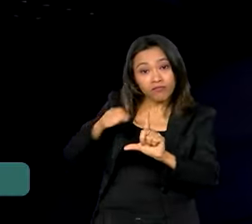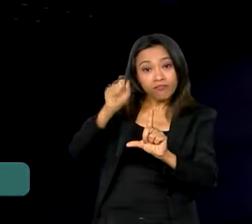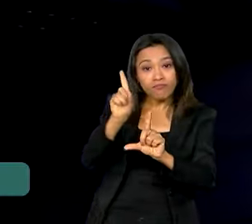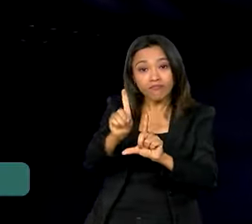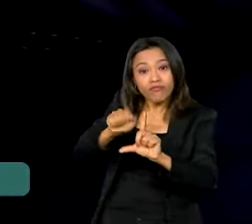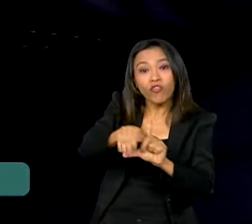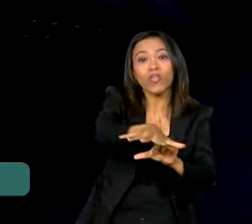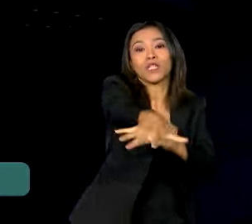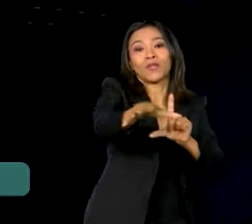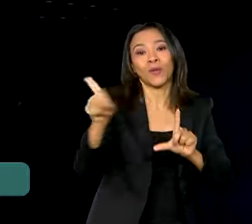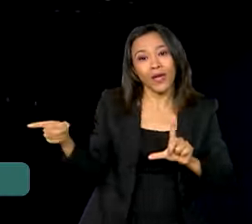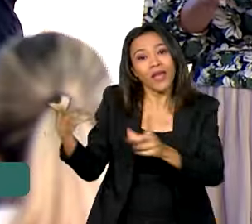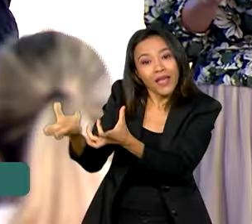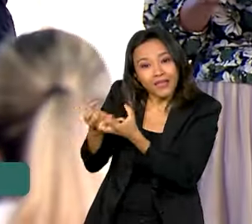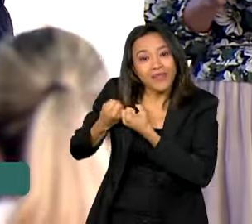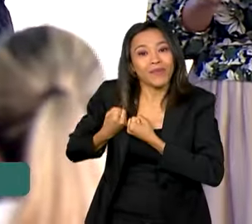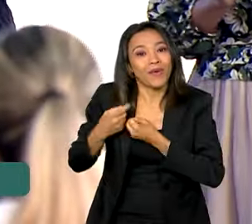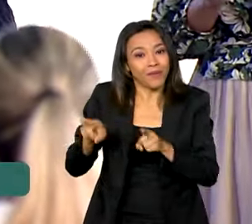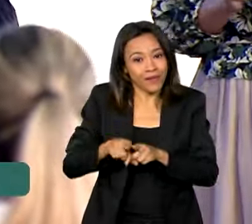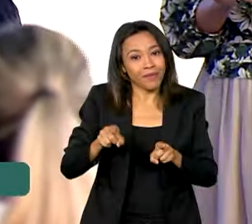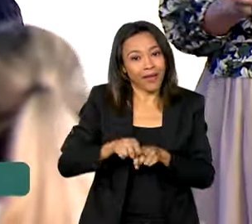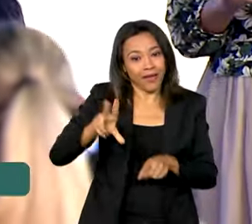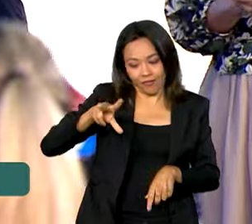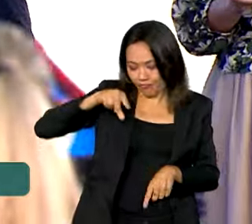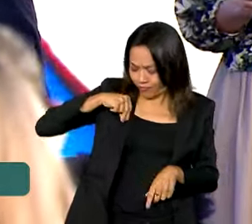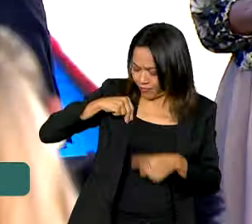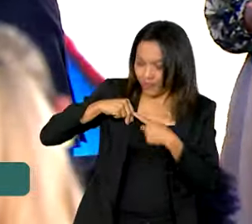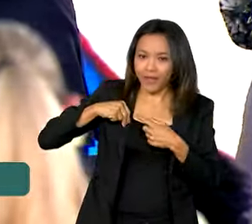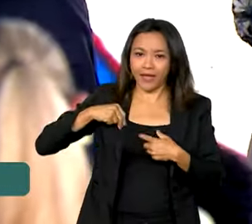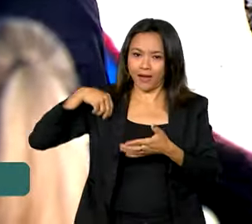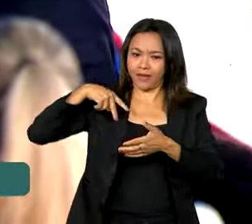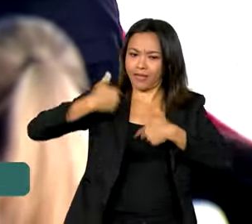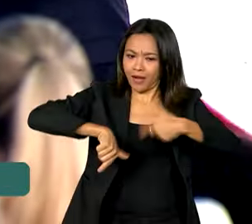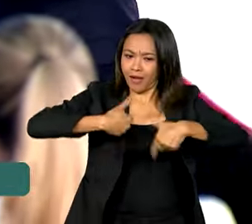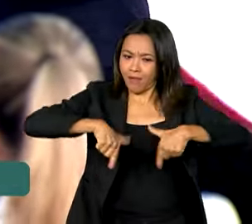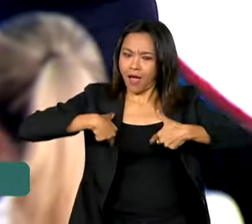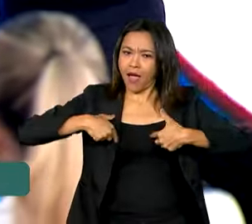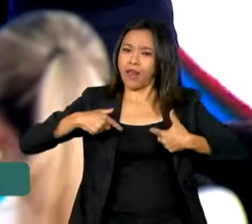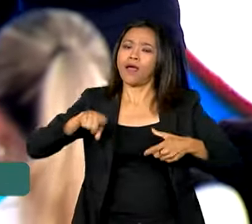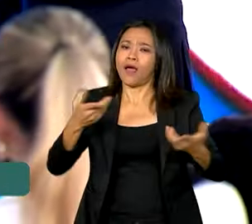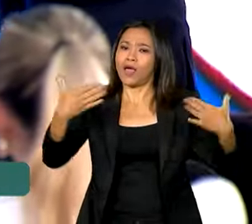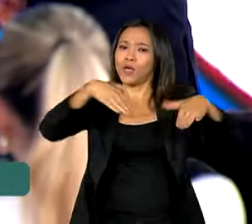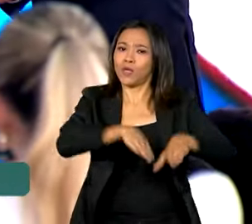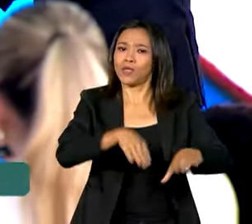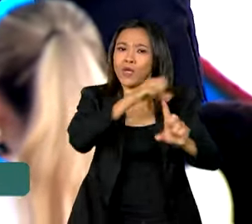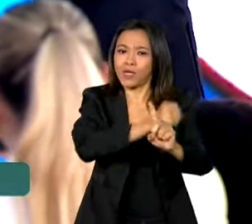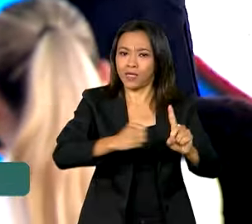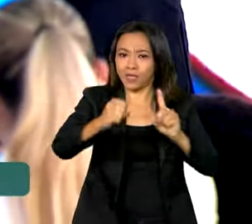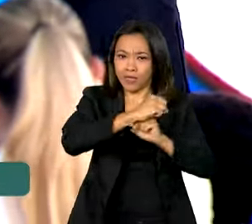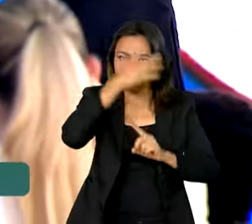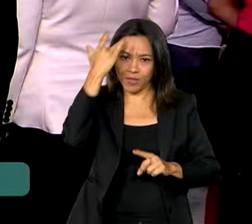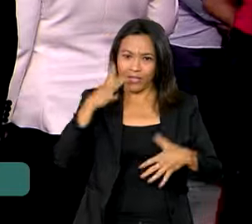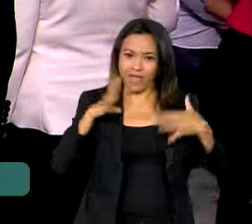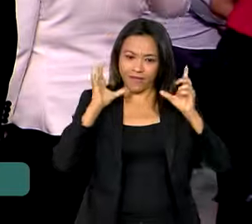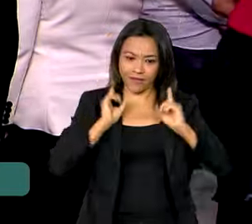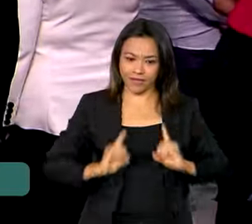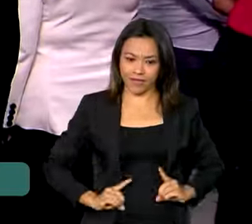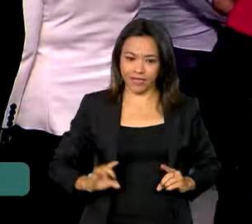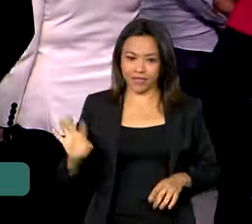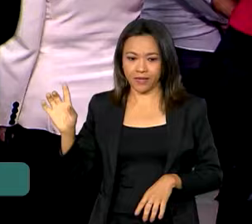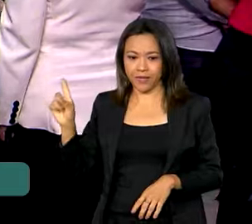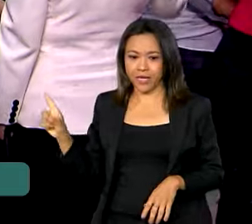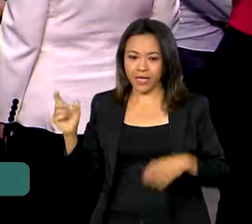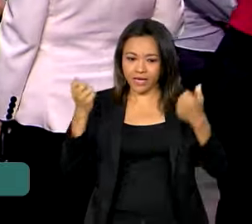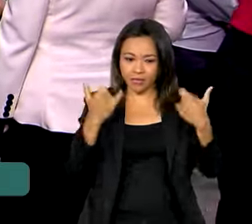mérito Oswaldo Cruz. Ele trabalha defendendo a inclusão social e educativa para pessoas com deficiência. É um